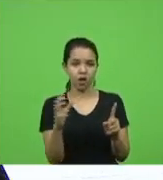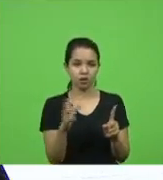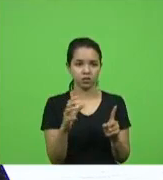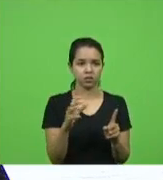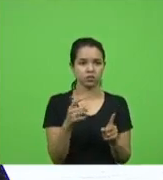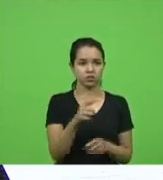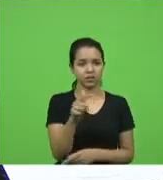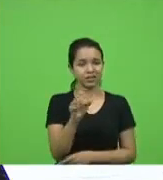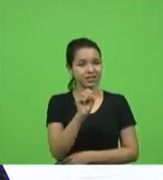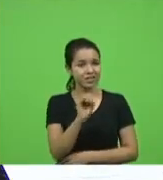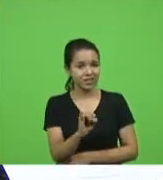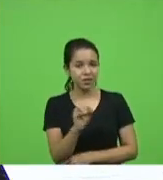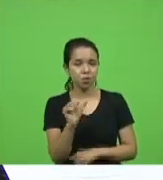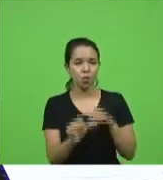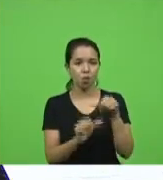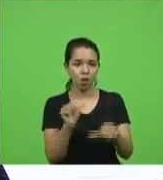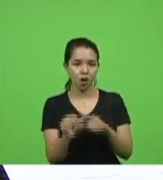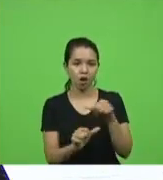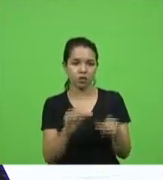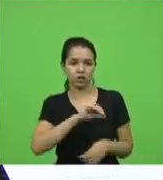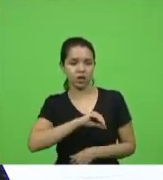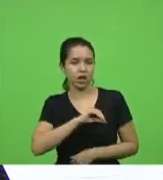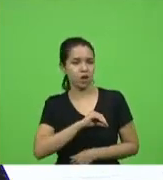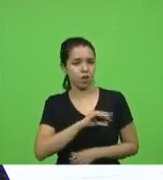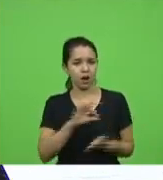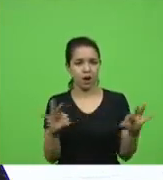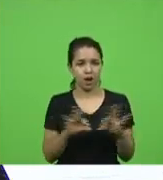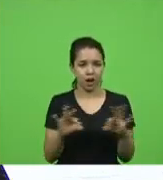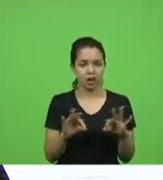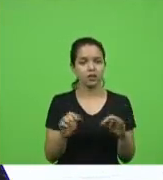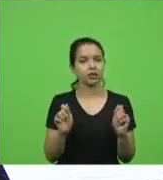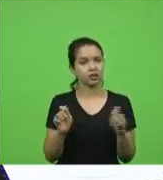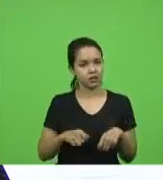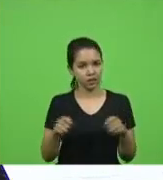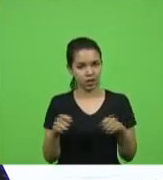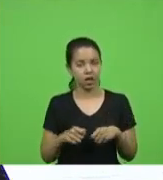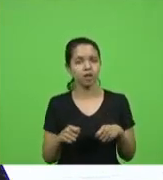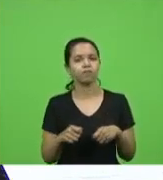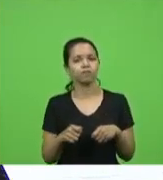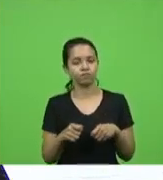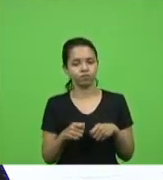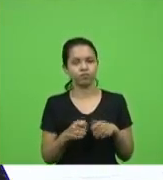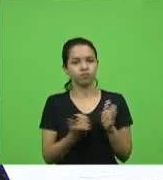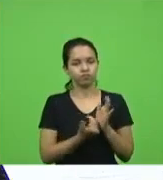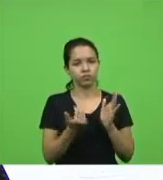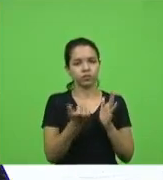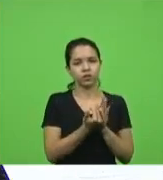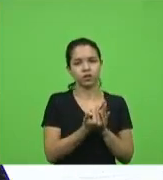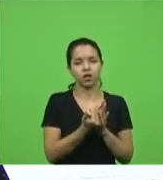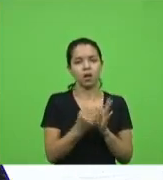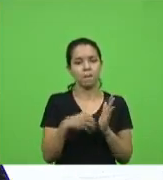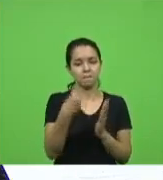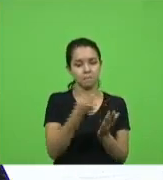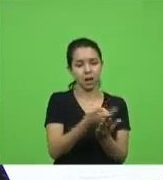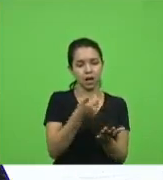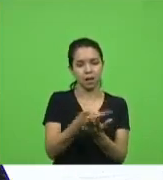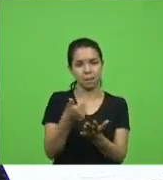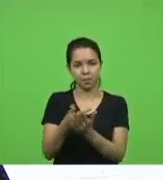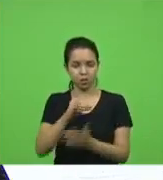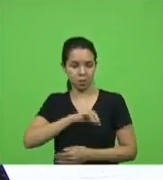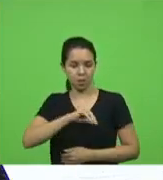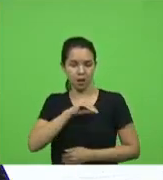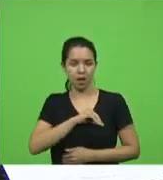melhorar o salário dá para criar vantagens sobre a folha de pagamento para equilibrar a perda